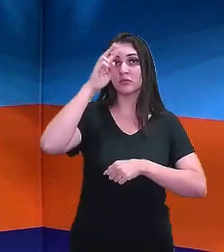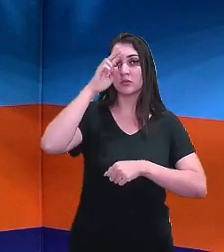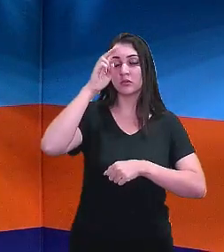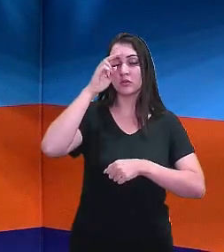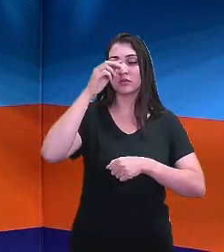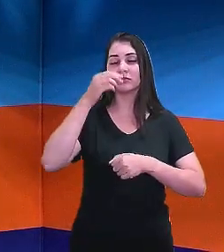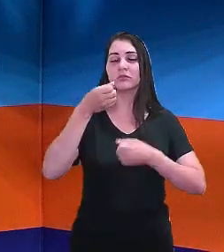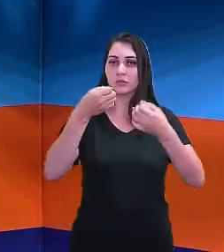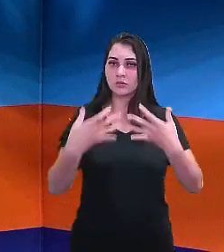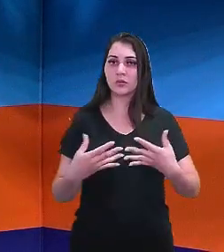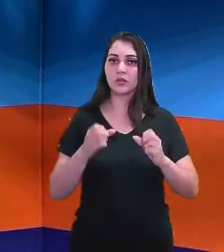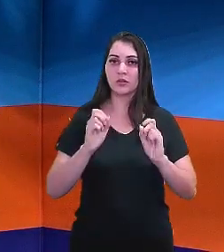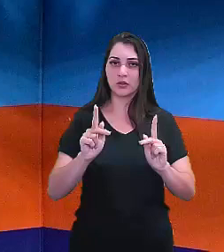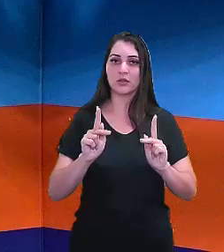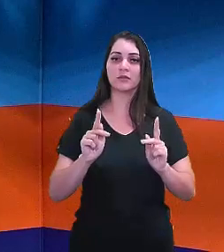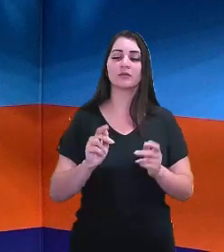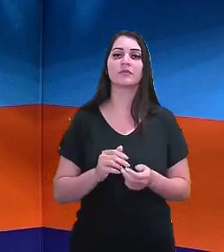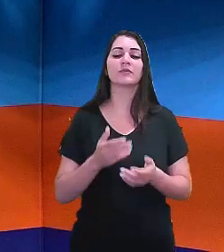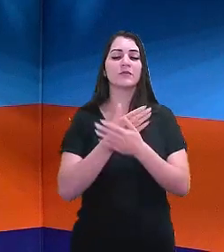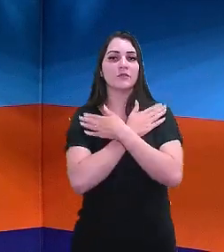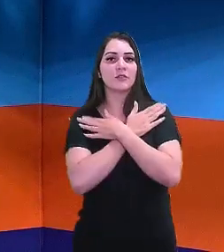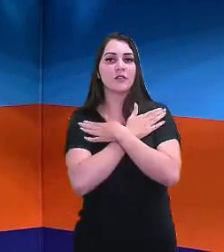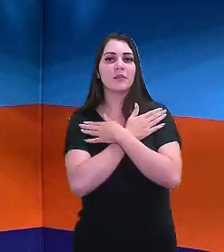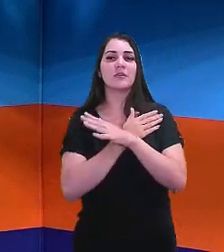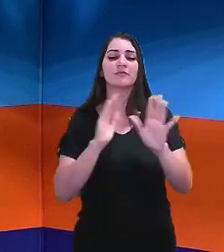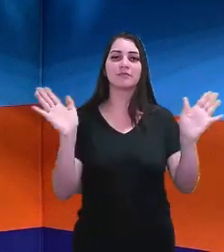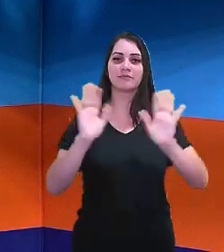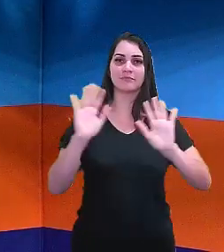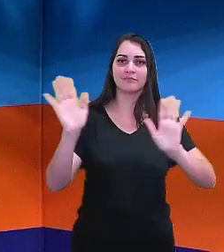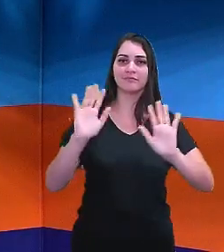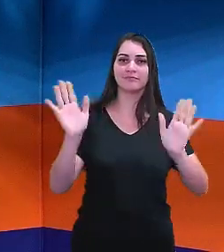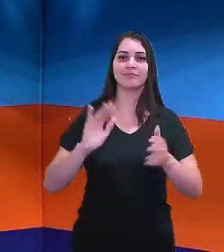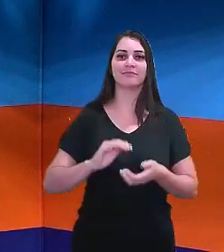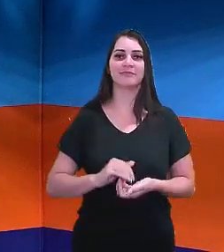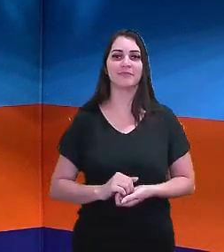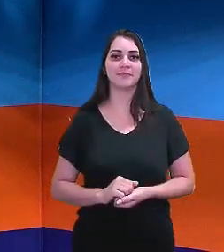mencionamos. Tá bom? Então, um forte abraço e até uma próxima. Até